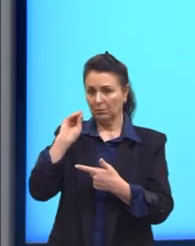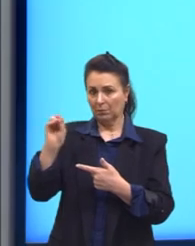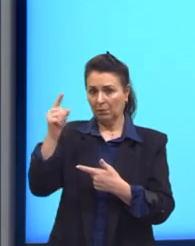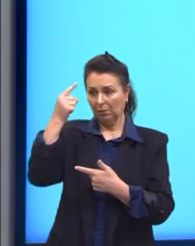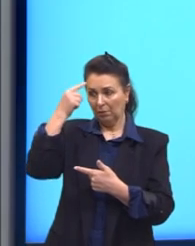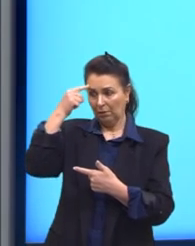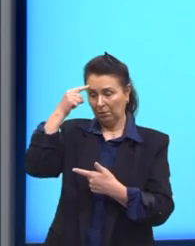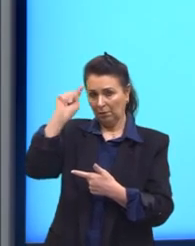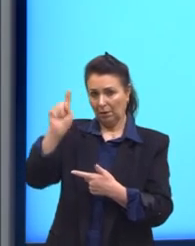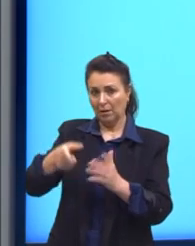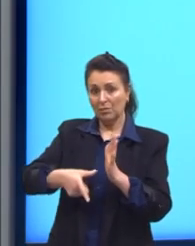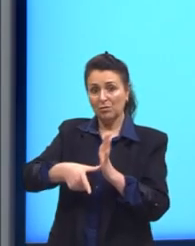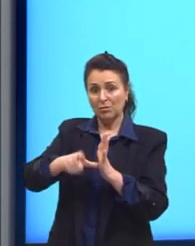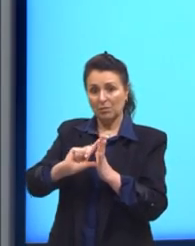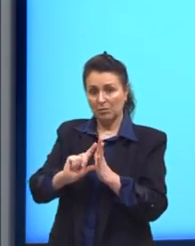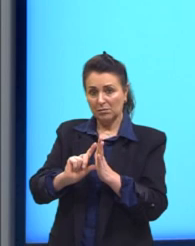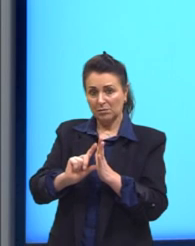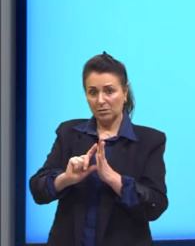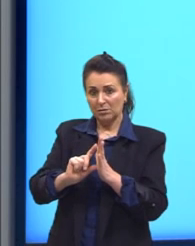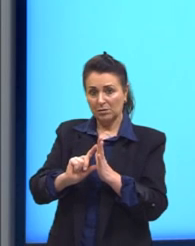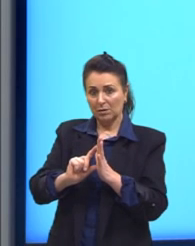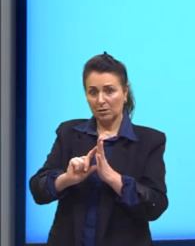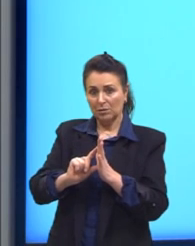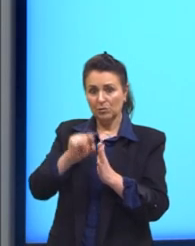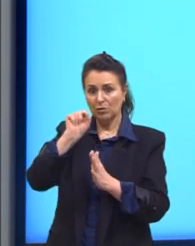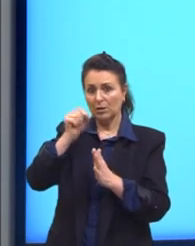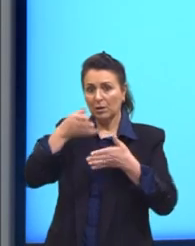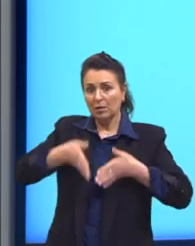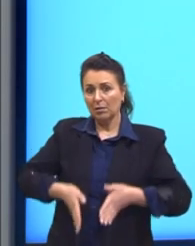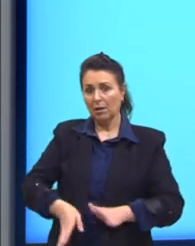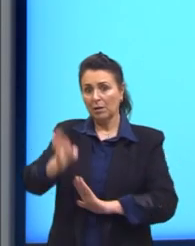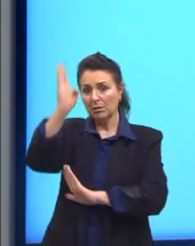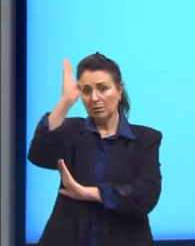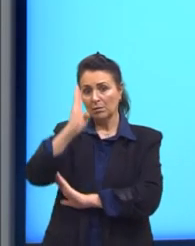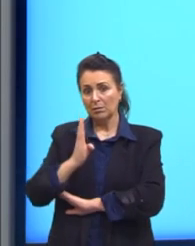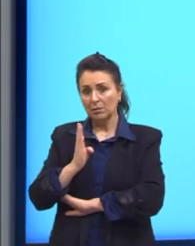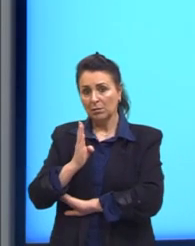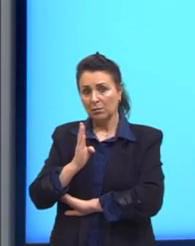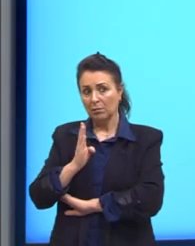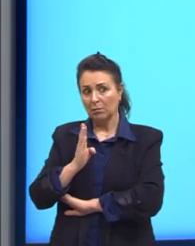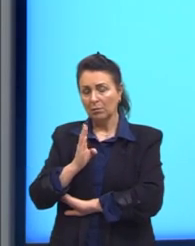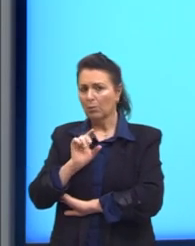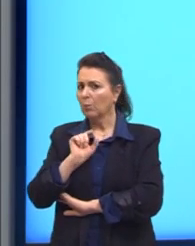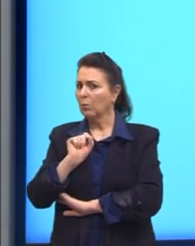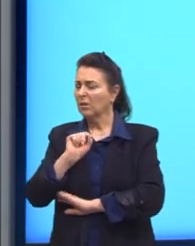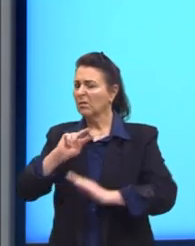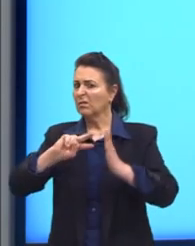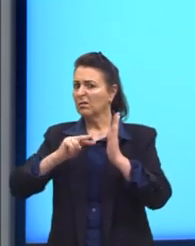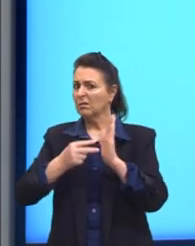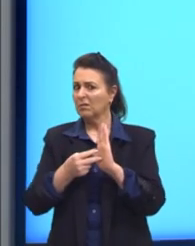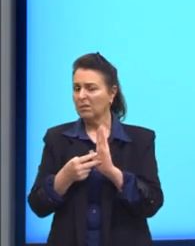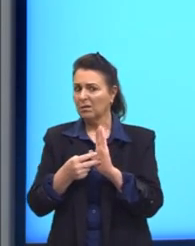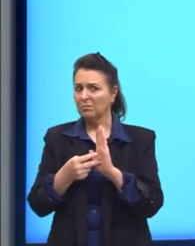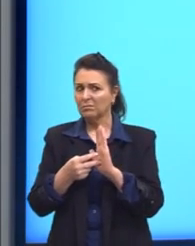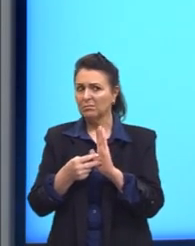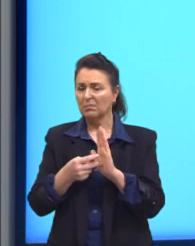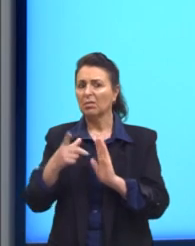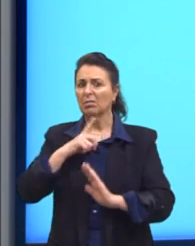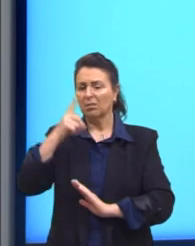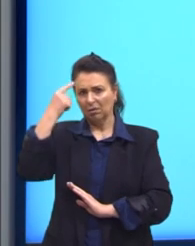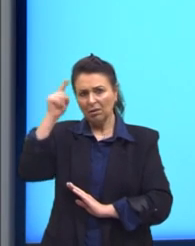-concebidas sobre o brasileiro. Ele está nos dizendo ali que a gente tem ideias que não se organizam na prática.